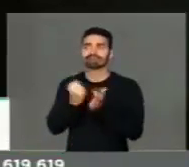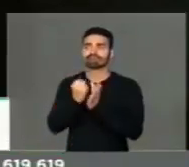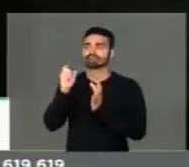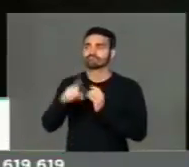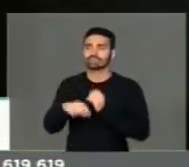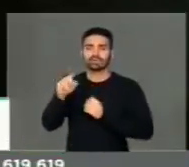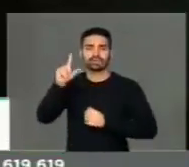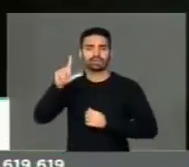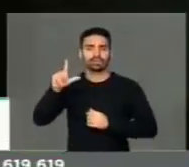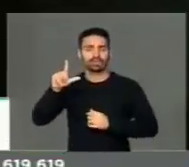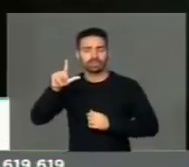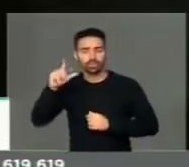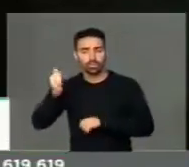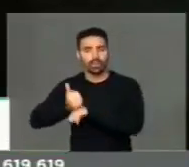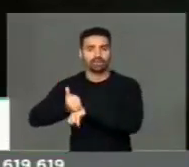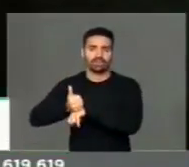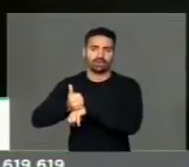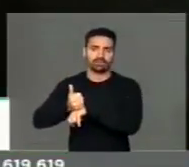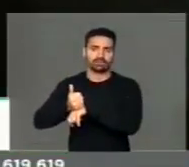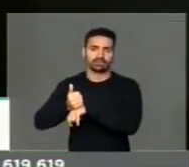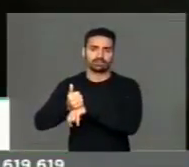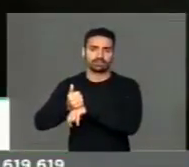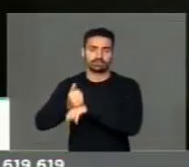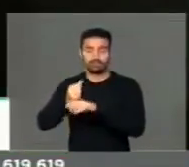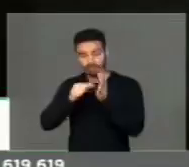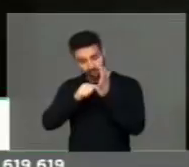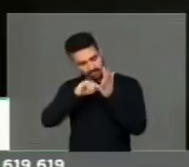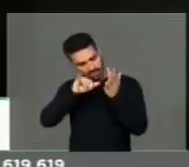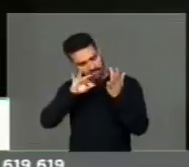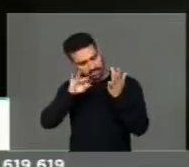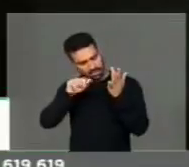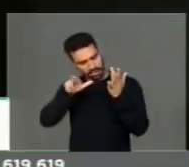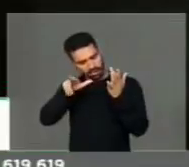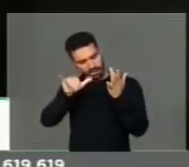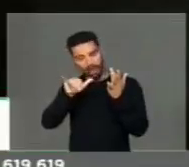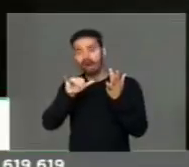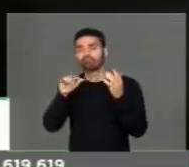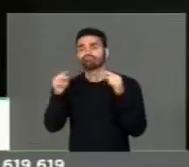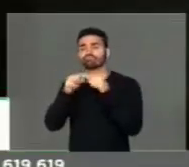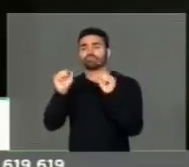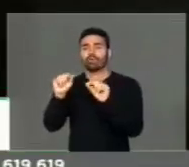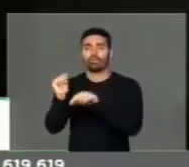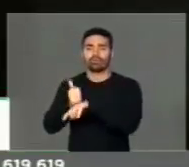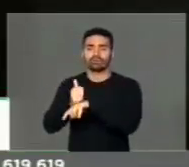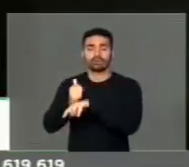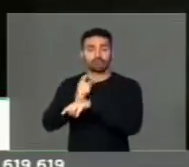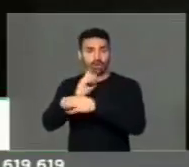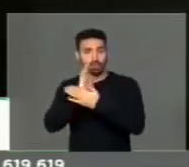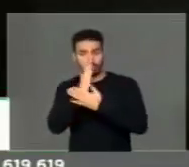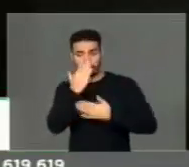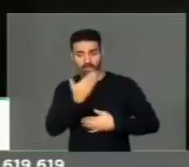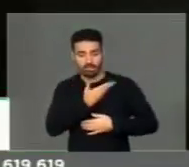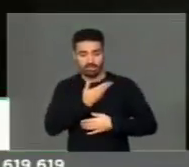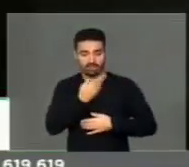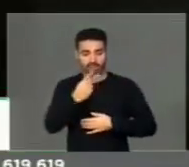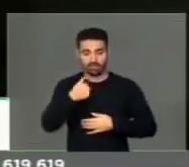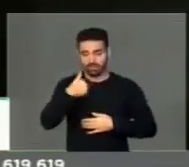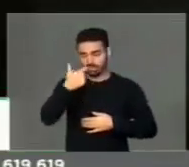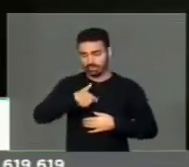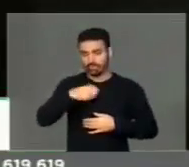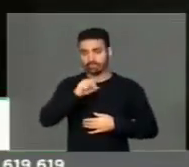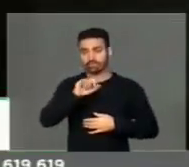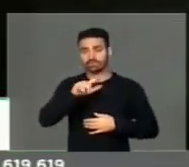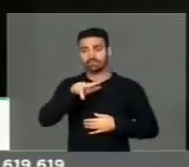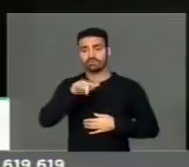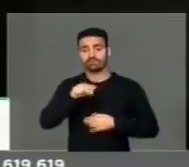implícita essa qualidade. Então, quando até eu brinco, tenho alguns amigos que dizem, ah, eu sou Silva, mas eu